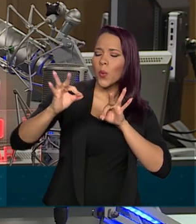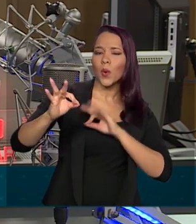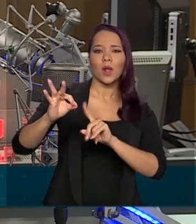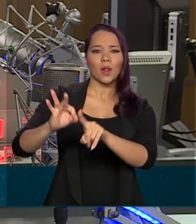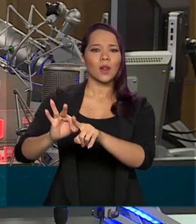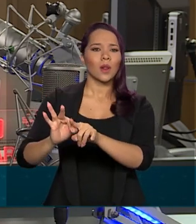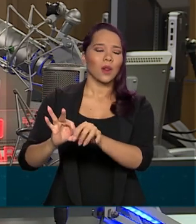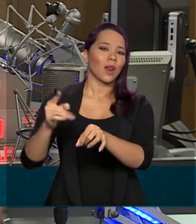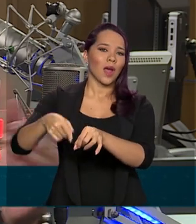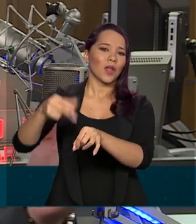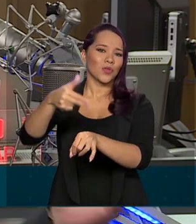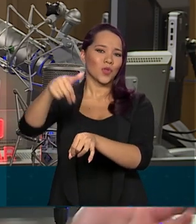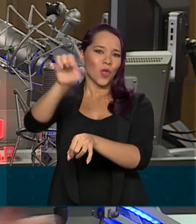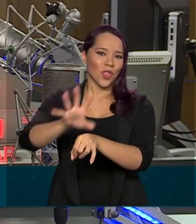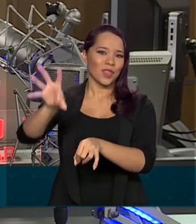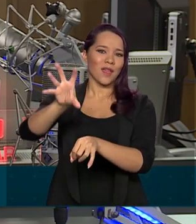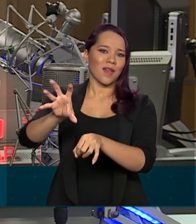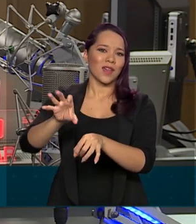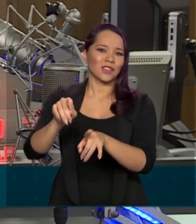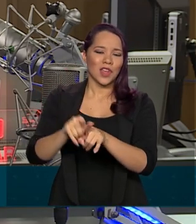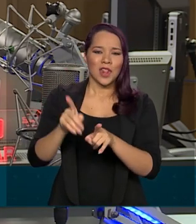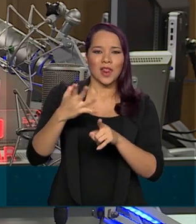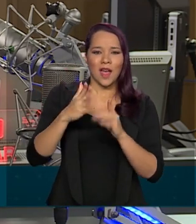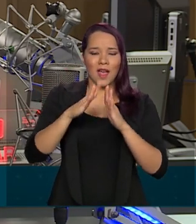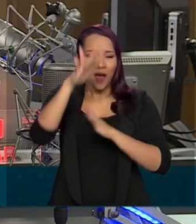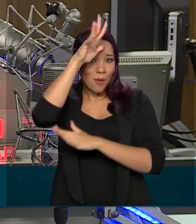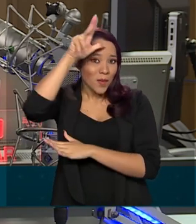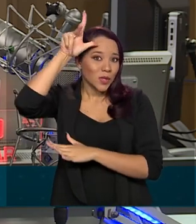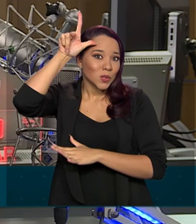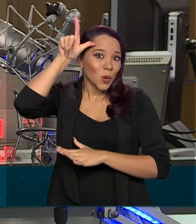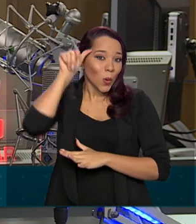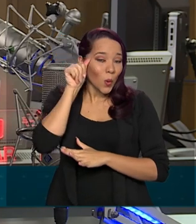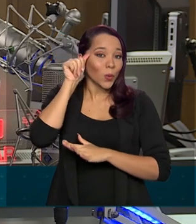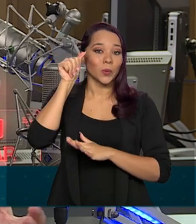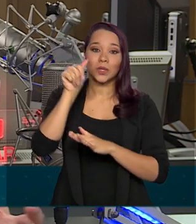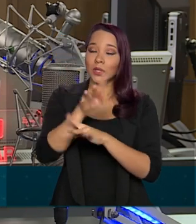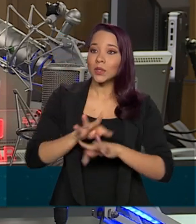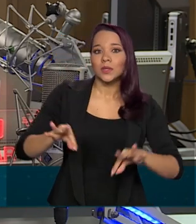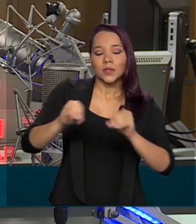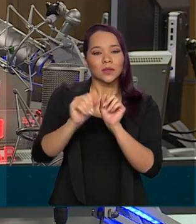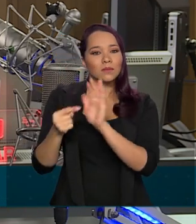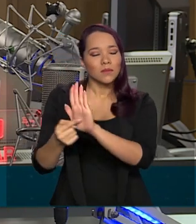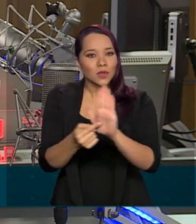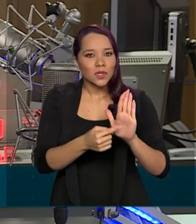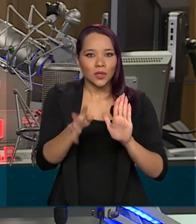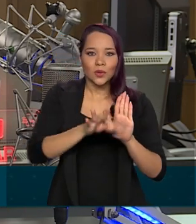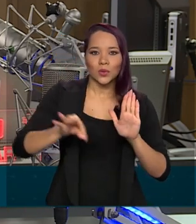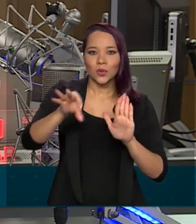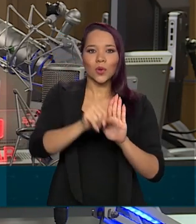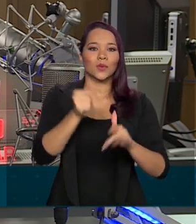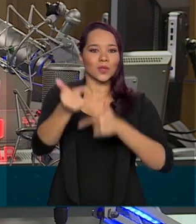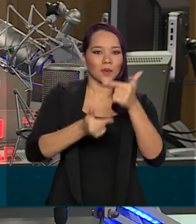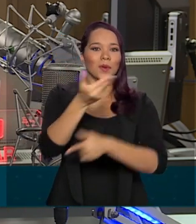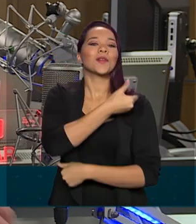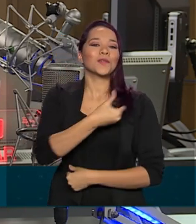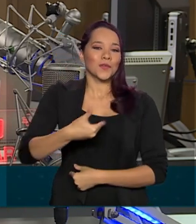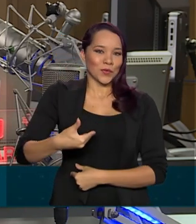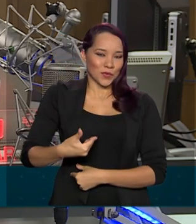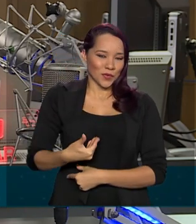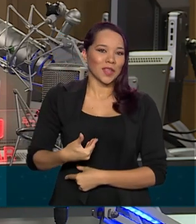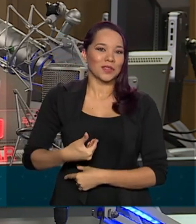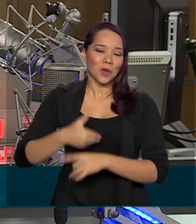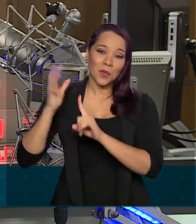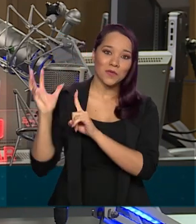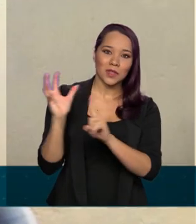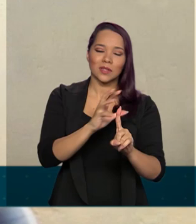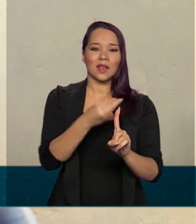do Nordeste, os ribeirinhos da Amazônia. E sempre mostrando todas essas ações e políticas do governo, como tem impacto